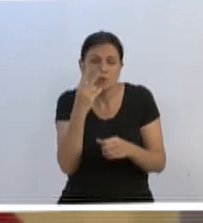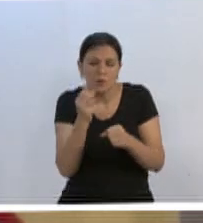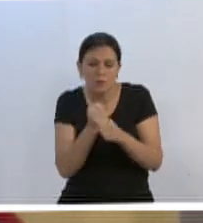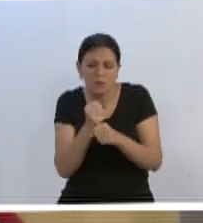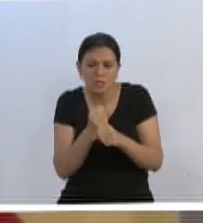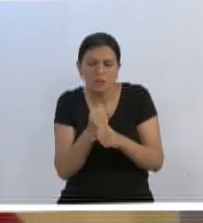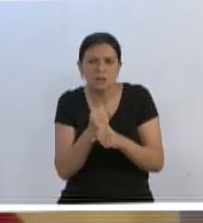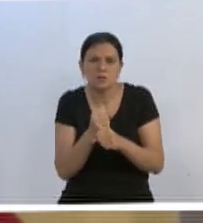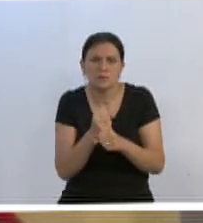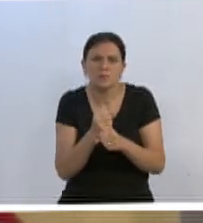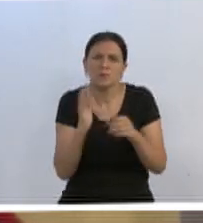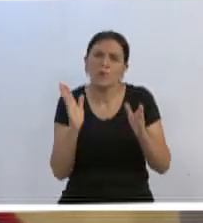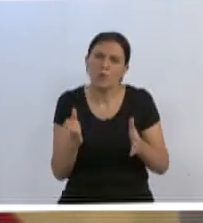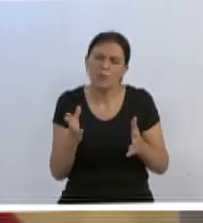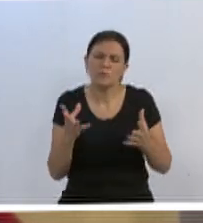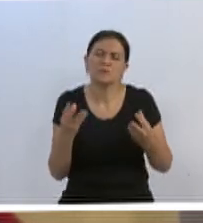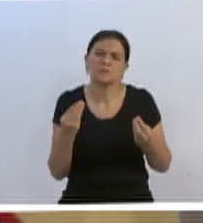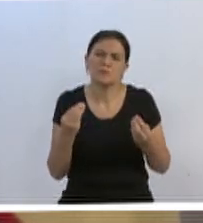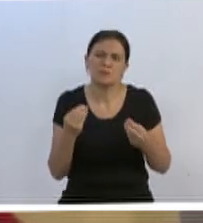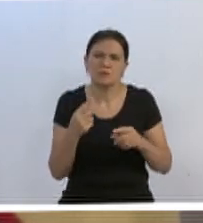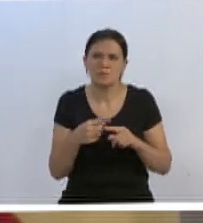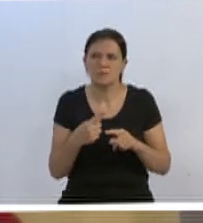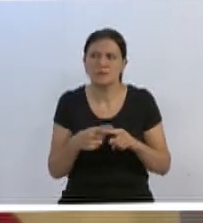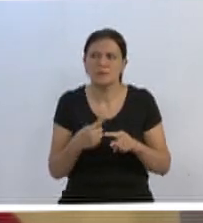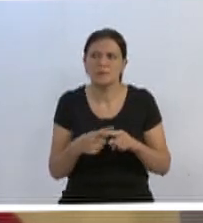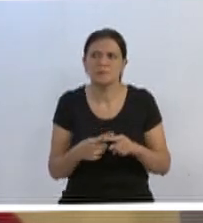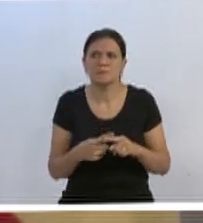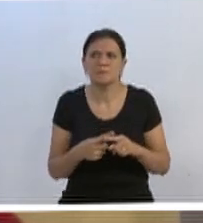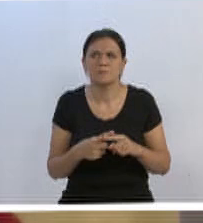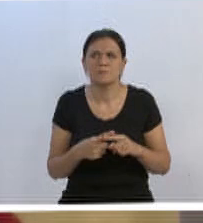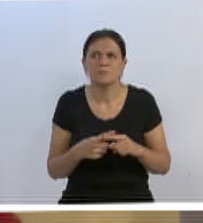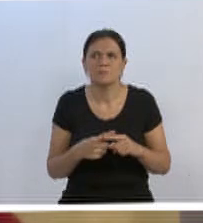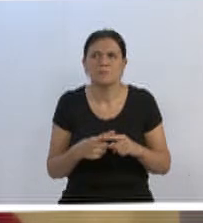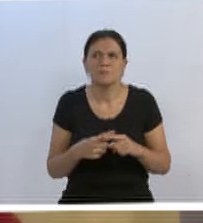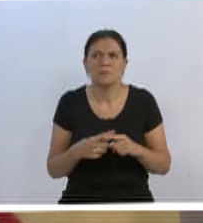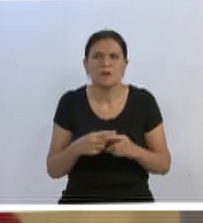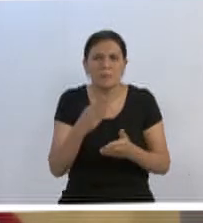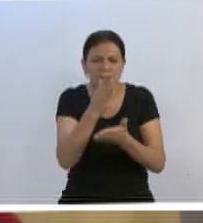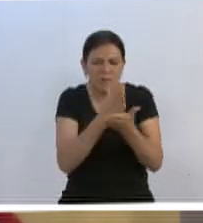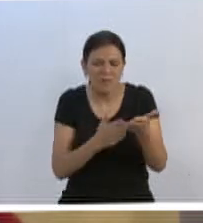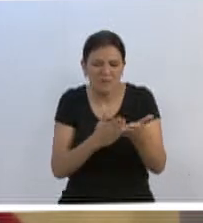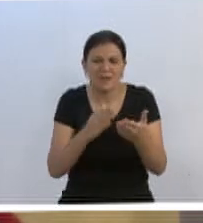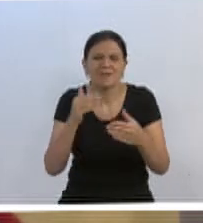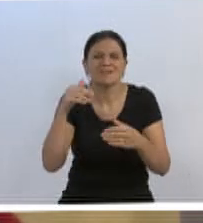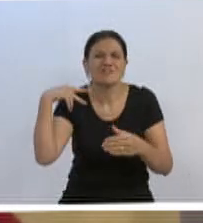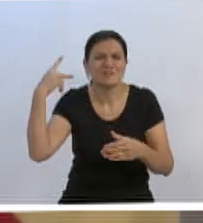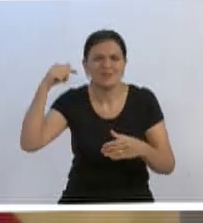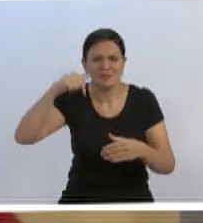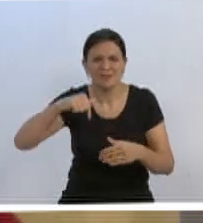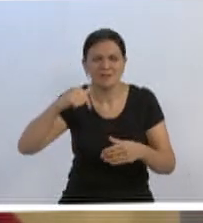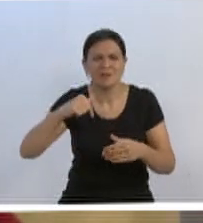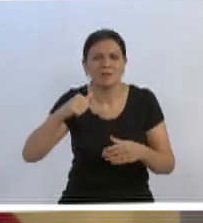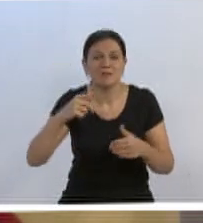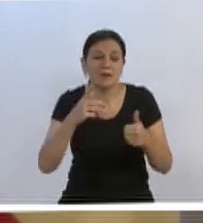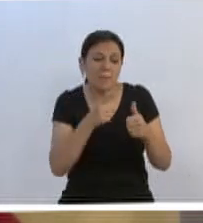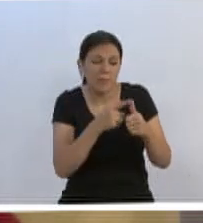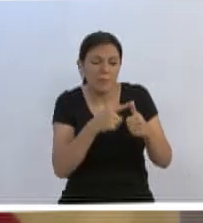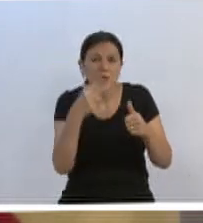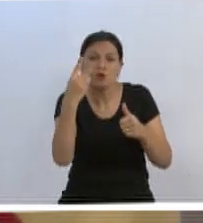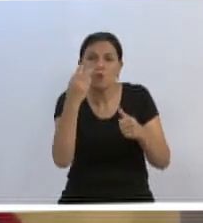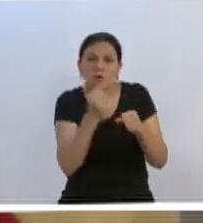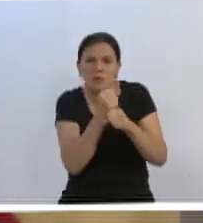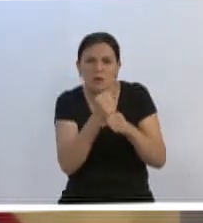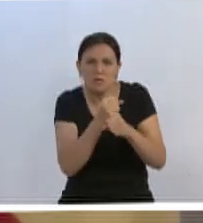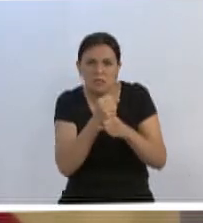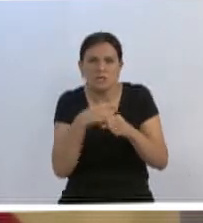aliás, hoje é muito simbólico, porque inicia oficialmente a segunda metade dos nossos mandatos. Eu, nesses primeiros dois anos, tive uma atividade